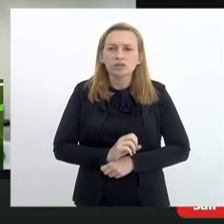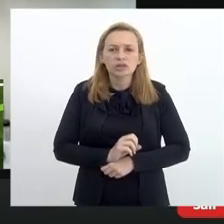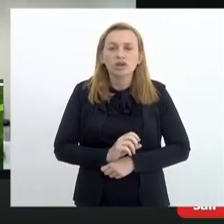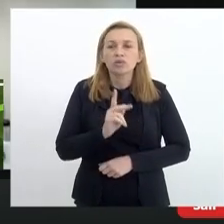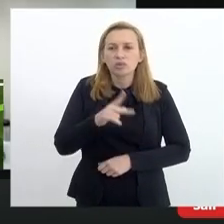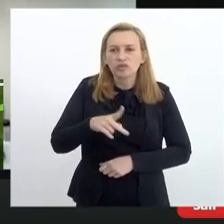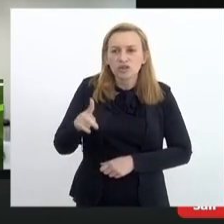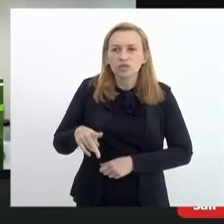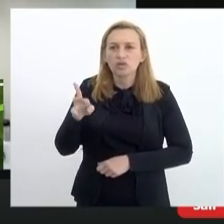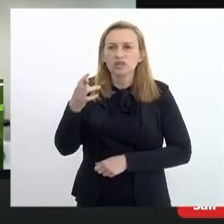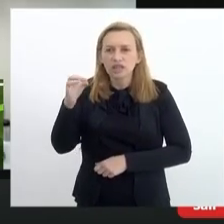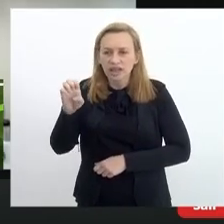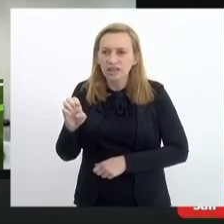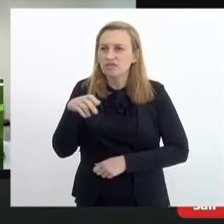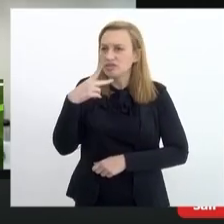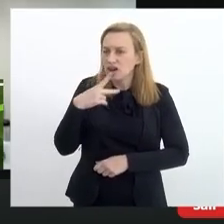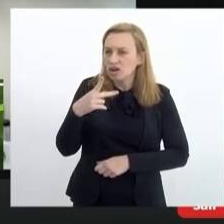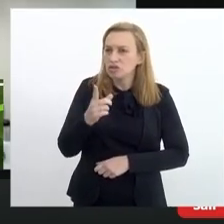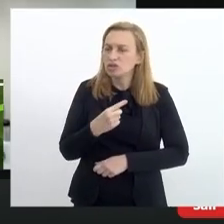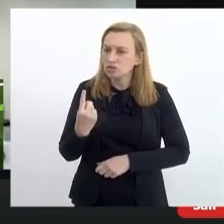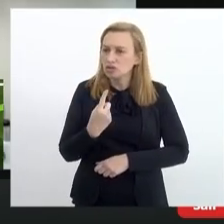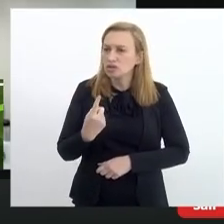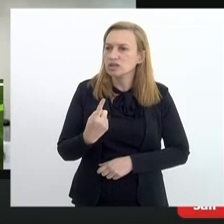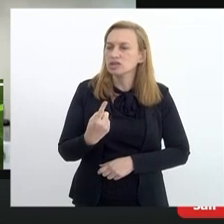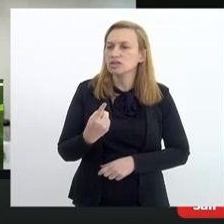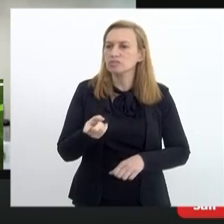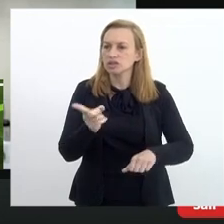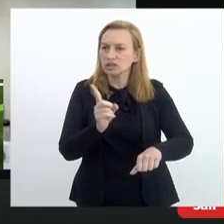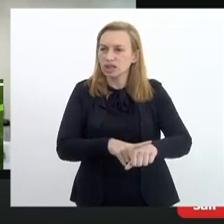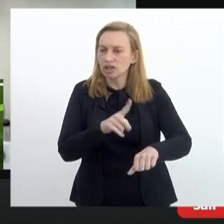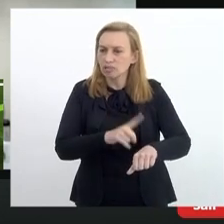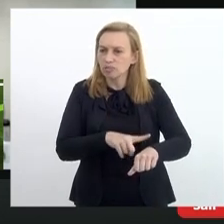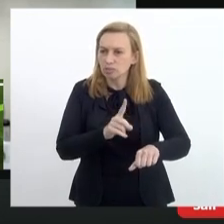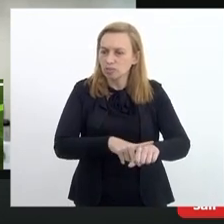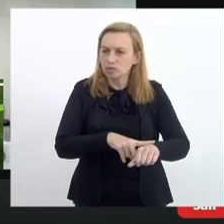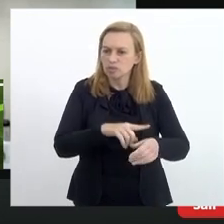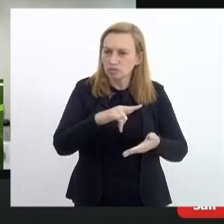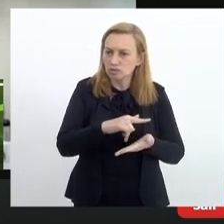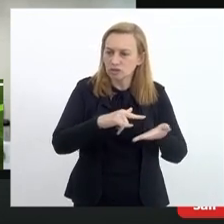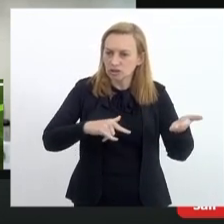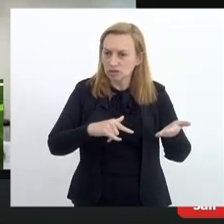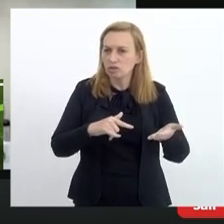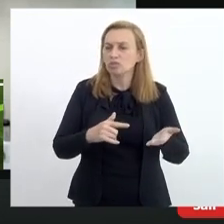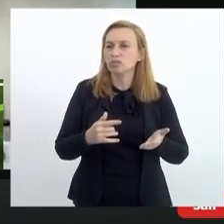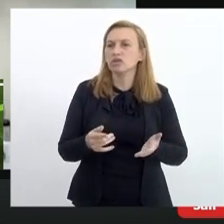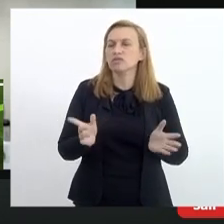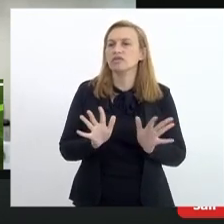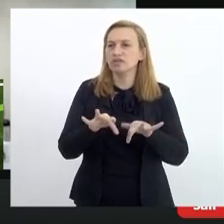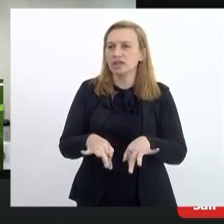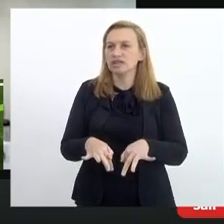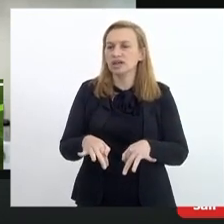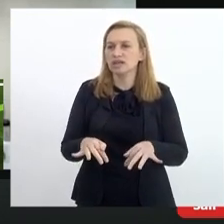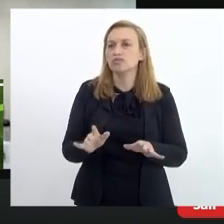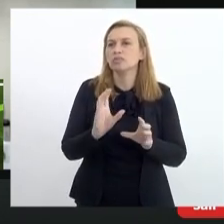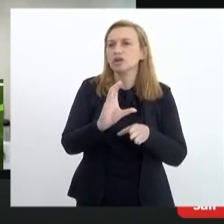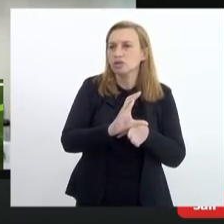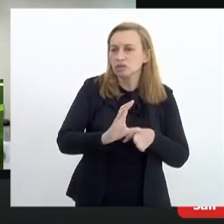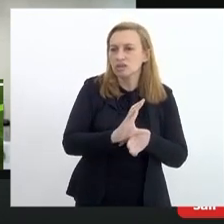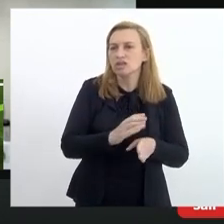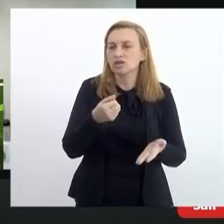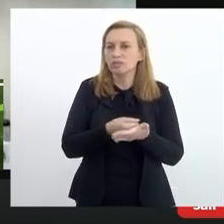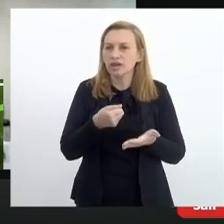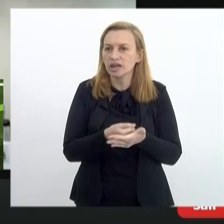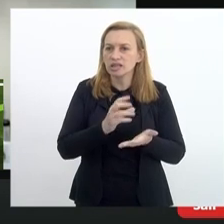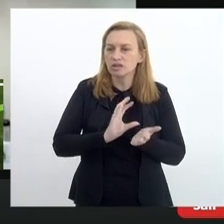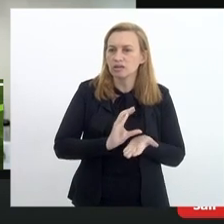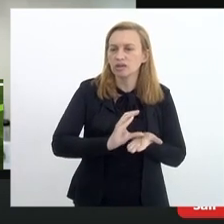professora Rosilene citou, qual estamos dando prazo para a entrega do acervo, uma vez que foi encerrado pelo Conselho e a obrigação dele